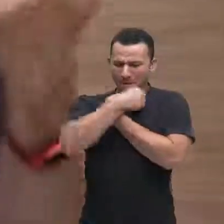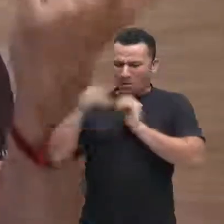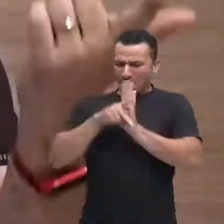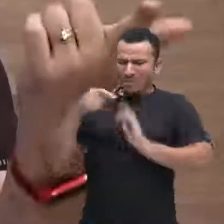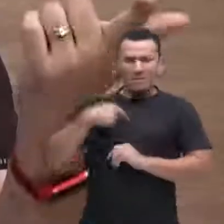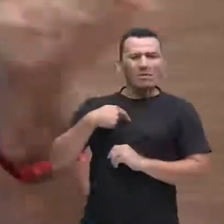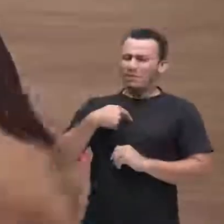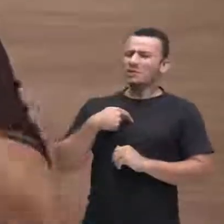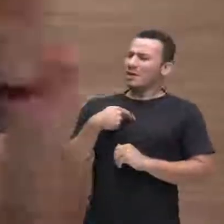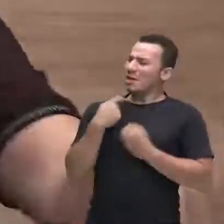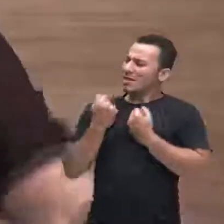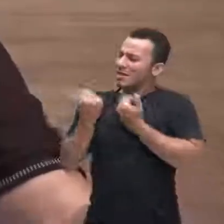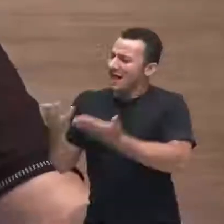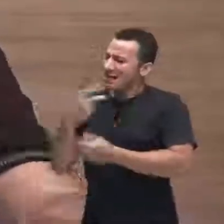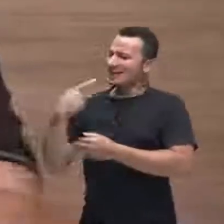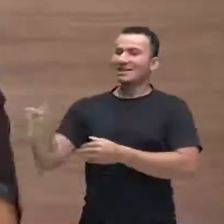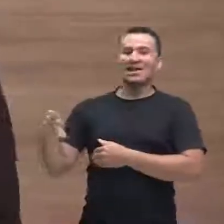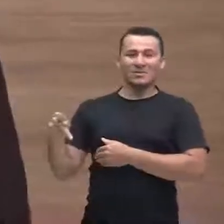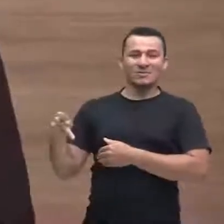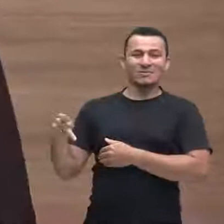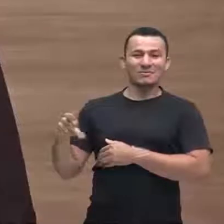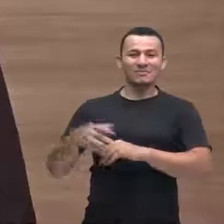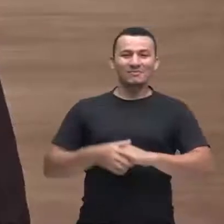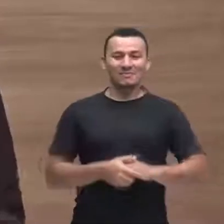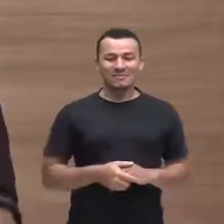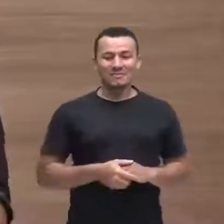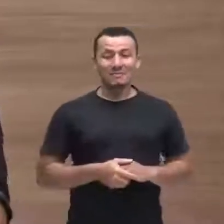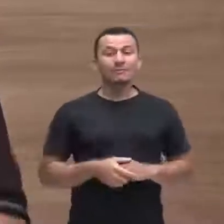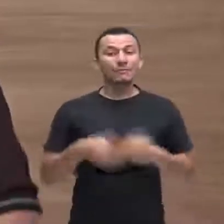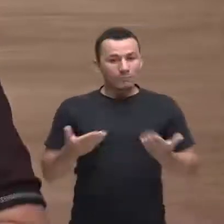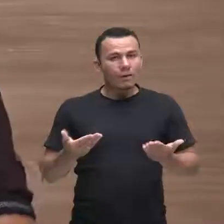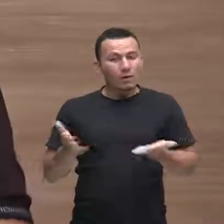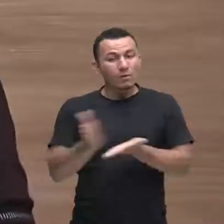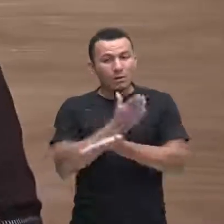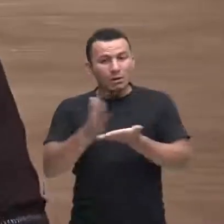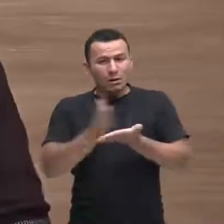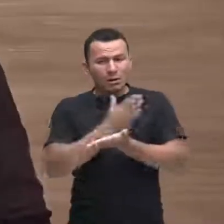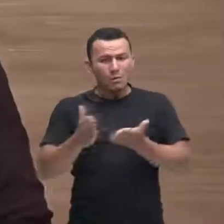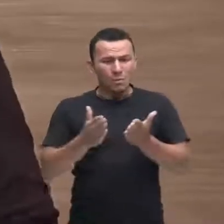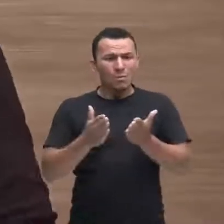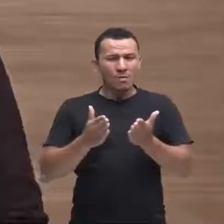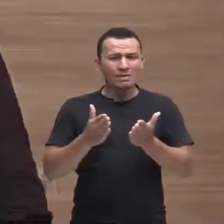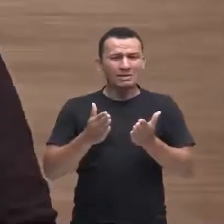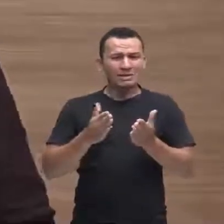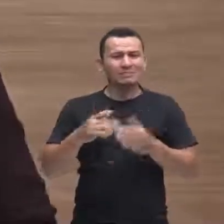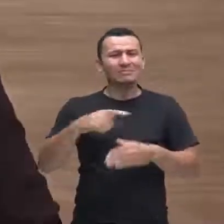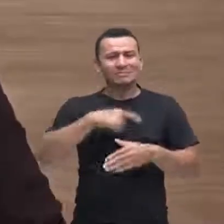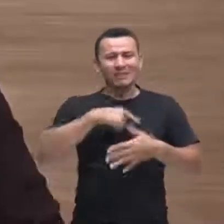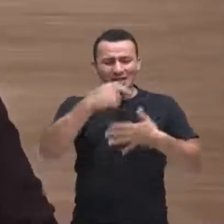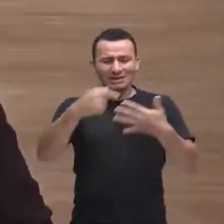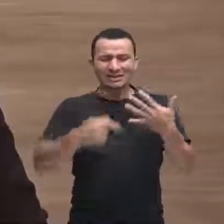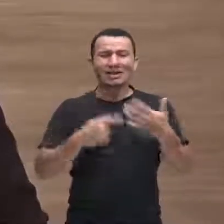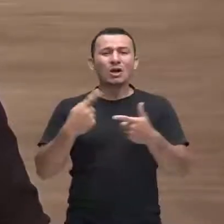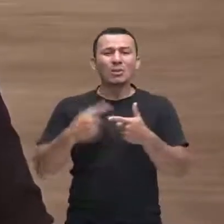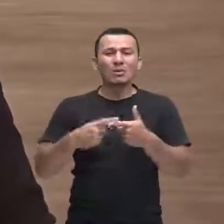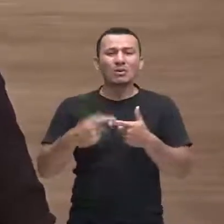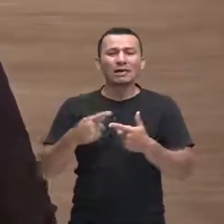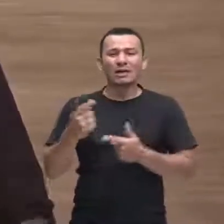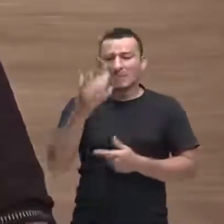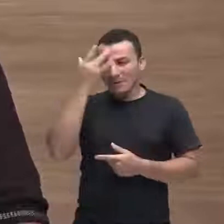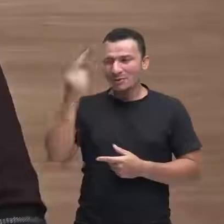pudesse amalaia como eu não posso amalafica então muitas das vezes nós ficamos porque o outro não nos quer